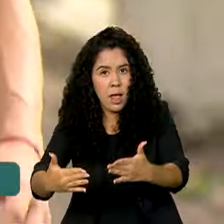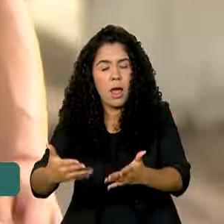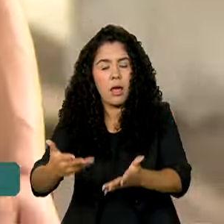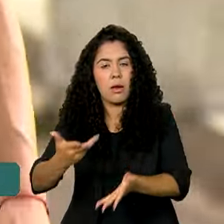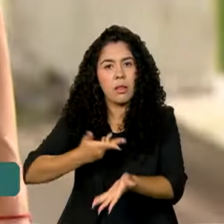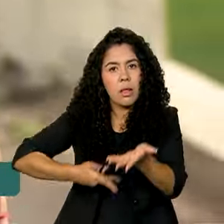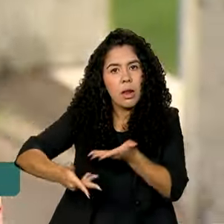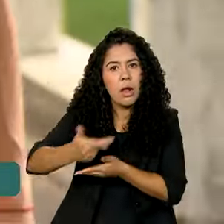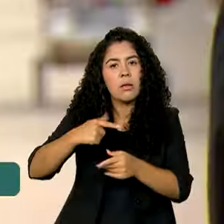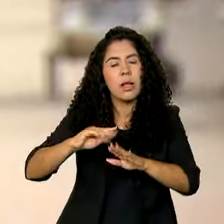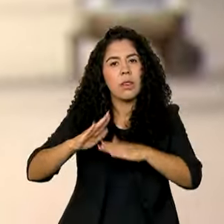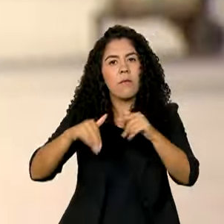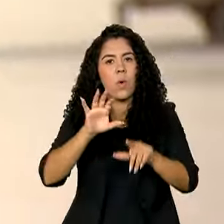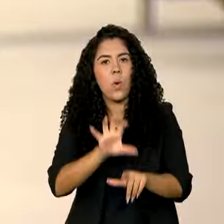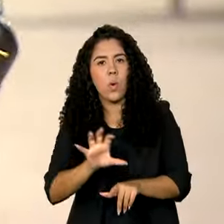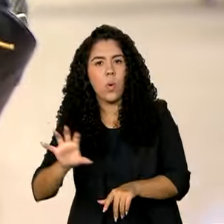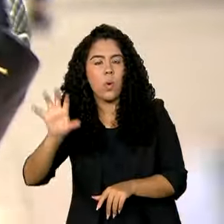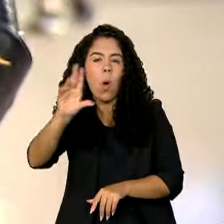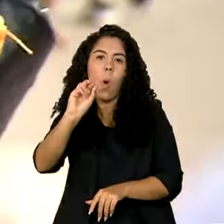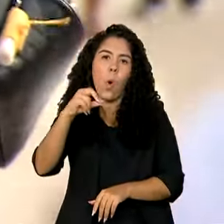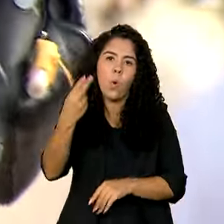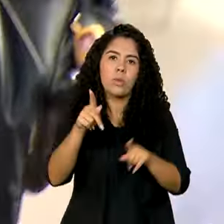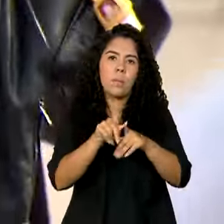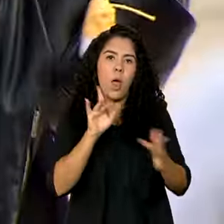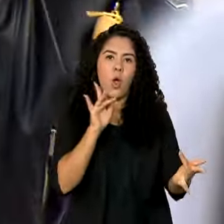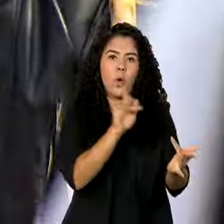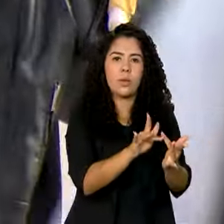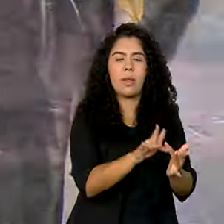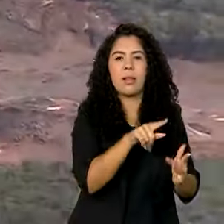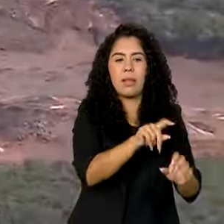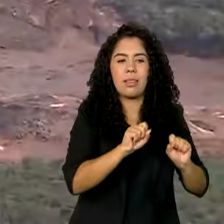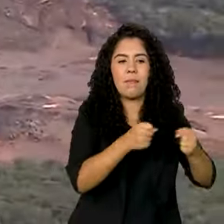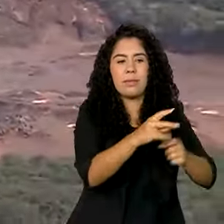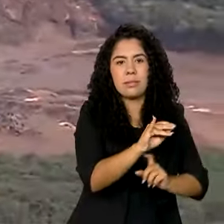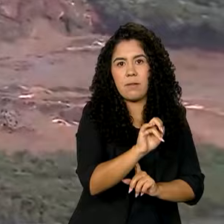do Desenvolto Regional ou a Defesa Civil do seu Estado.